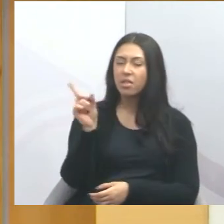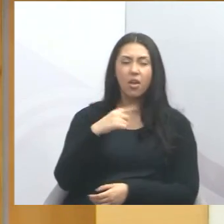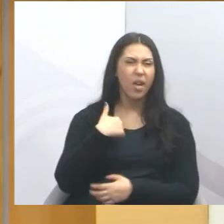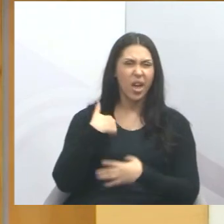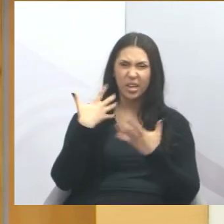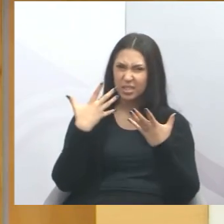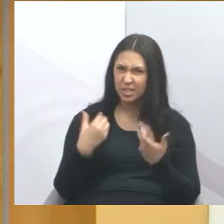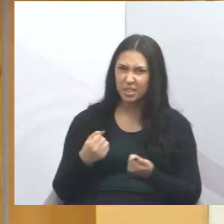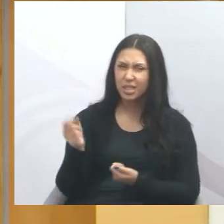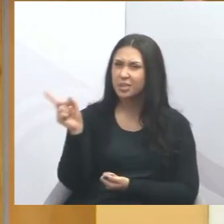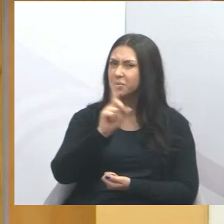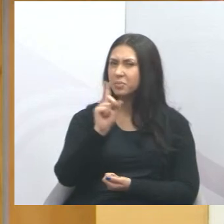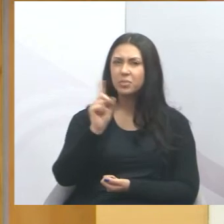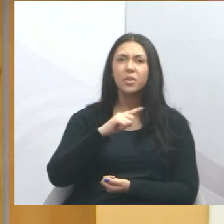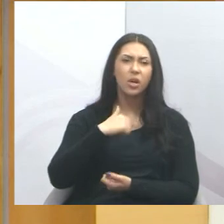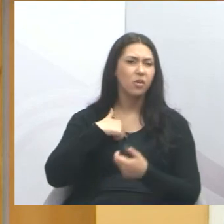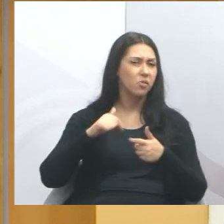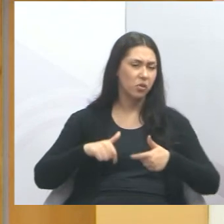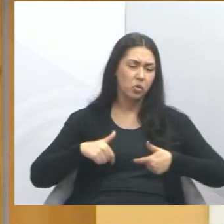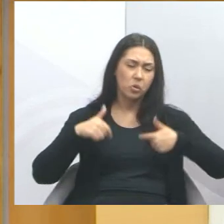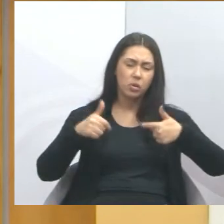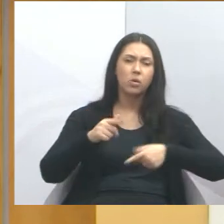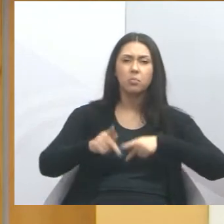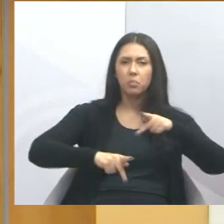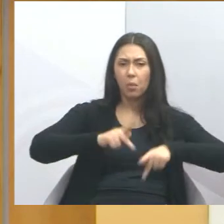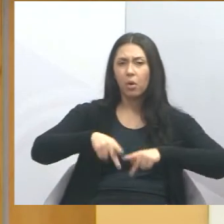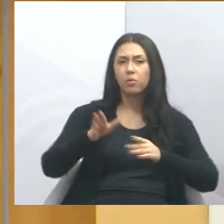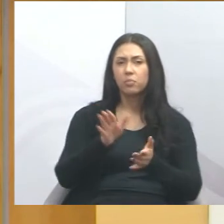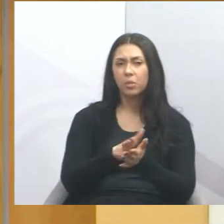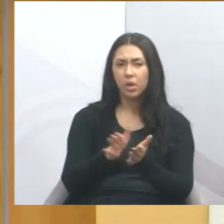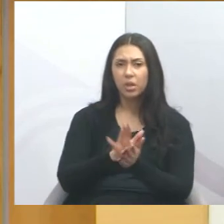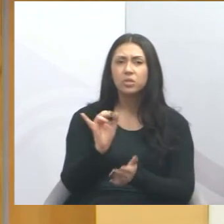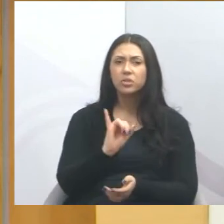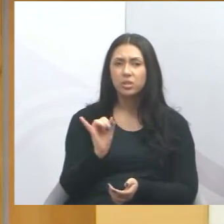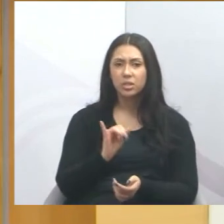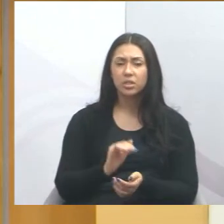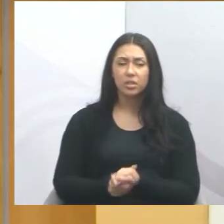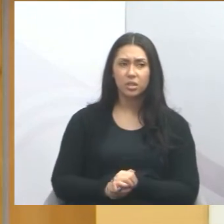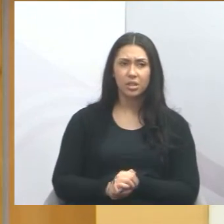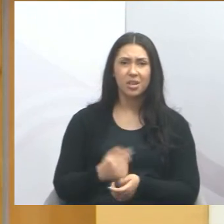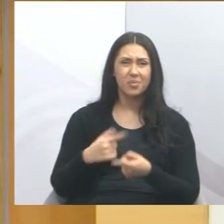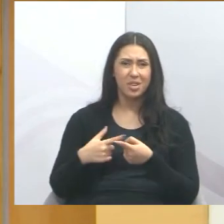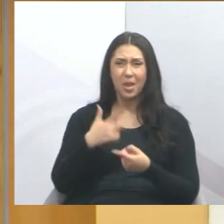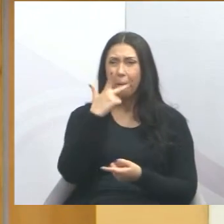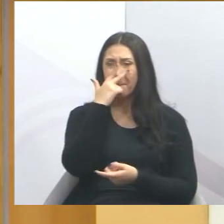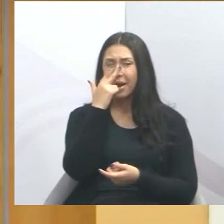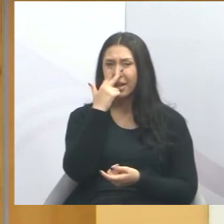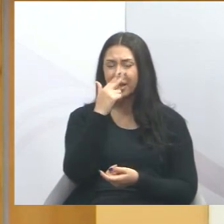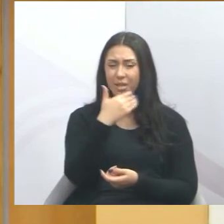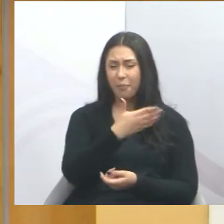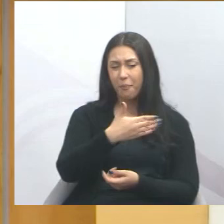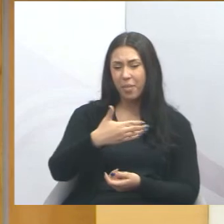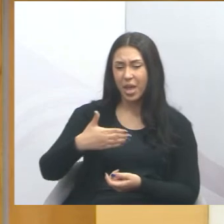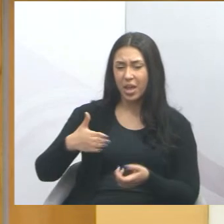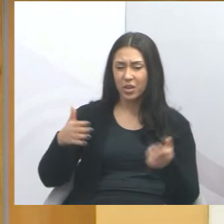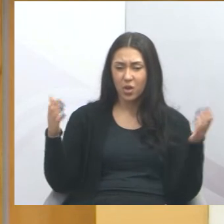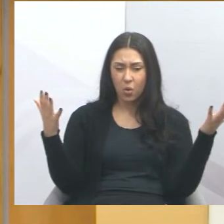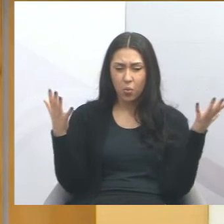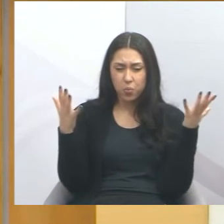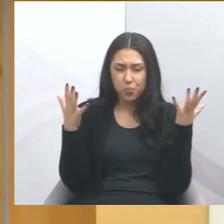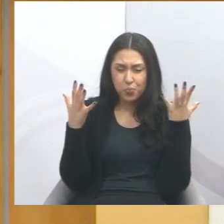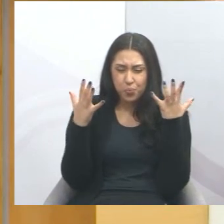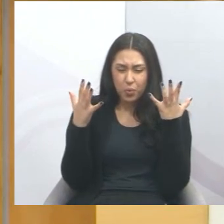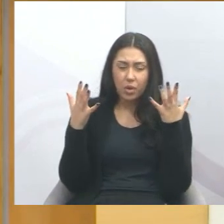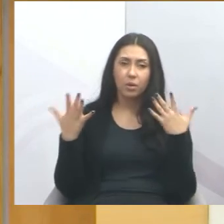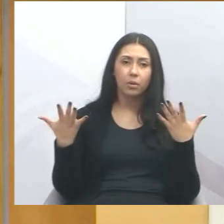admitir que a população de Jacareí seja transportada como numa lata de sardinha e a gente não consiga